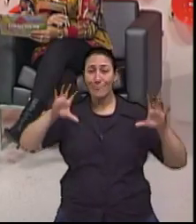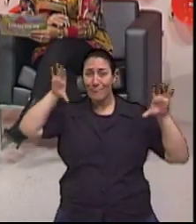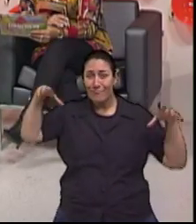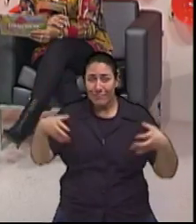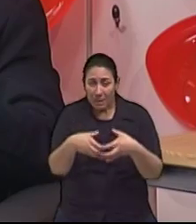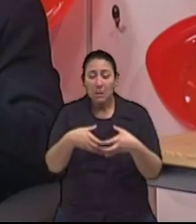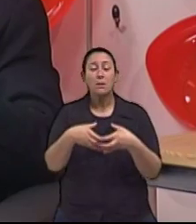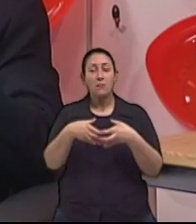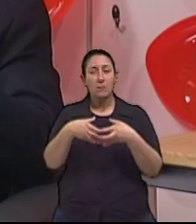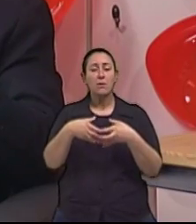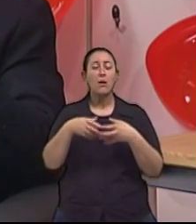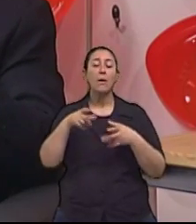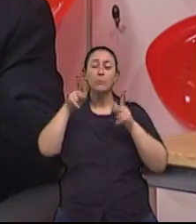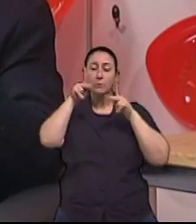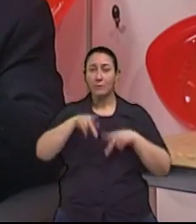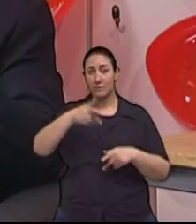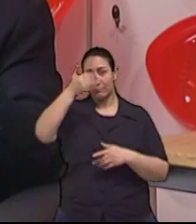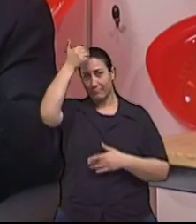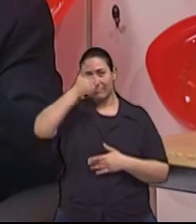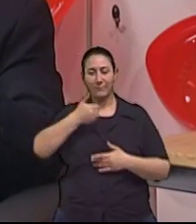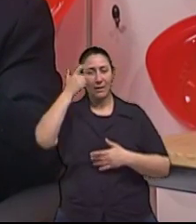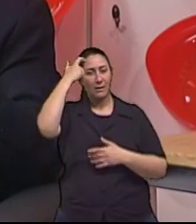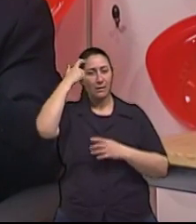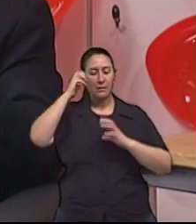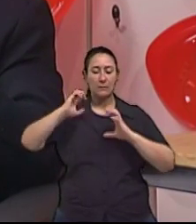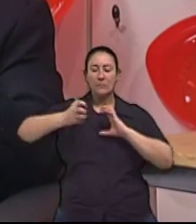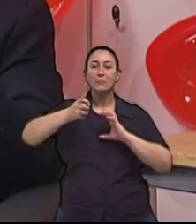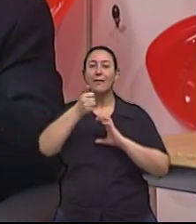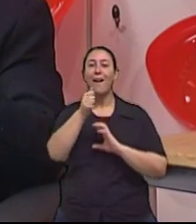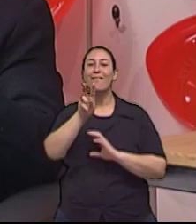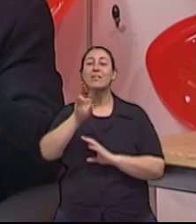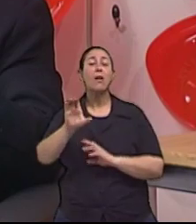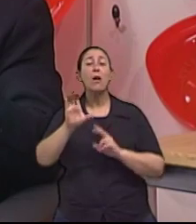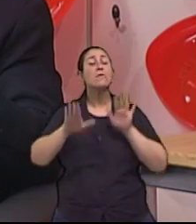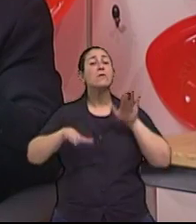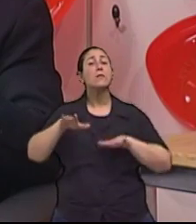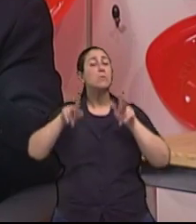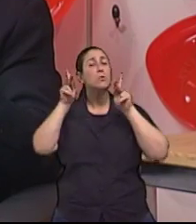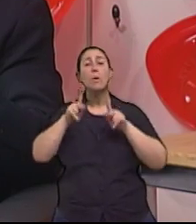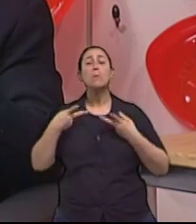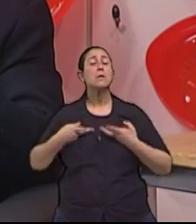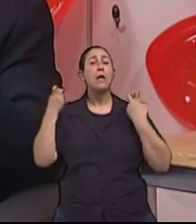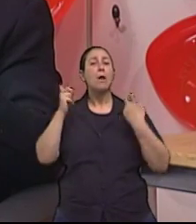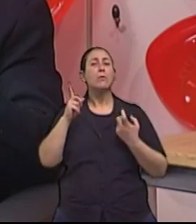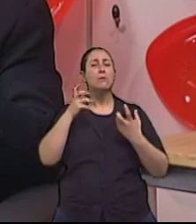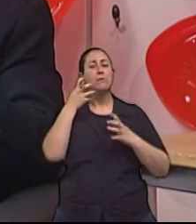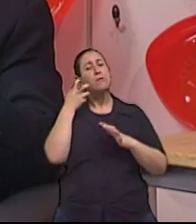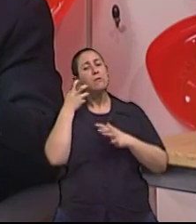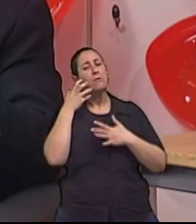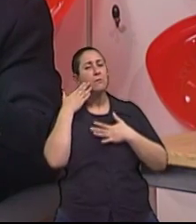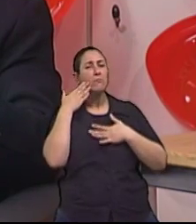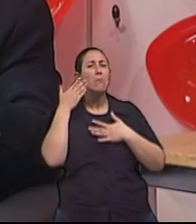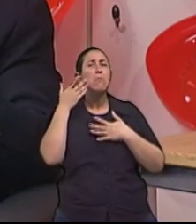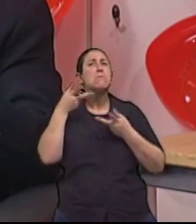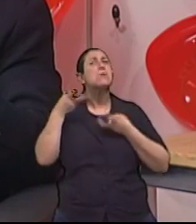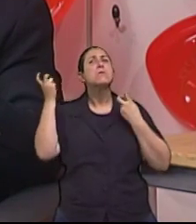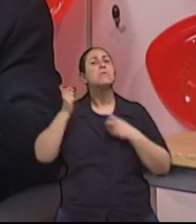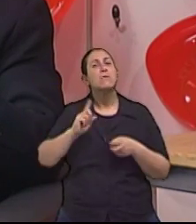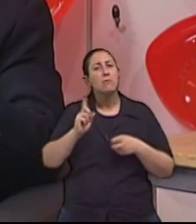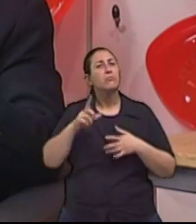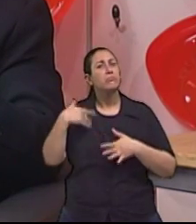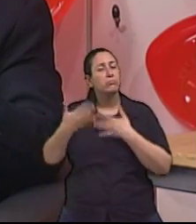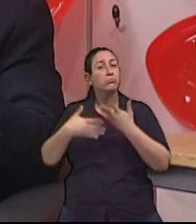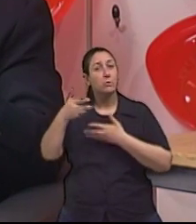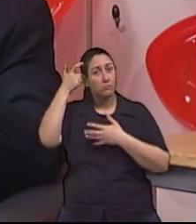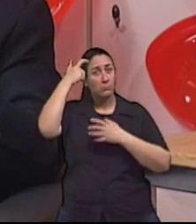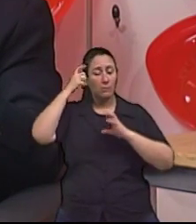tanto o AVC clínico, como AVC subclínicos, ou seja, que a pessoa nem se dá conta que ela está tendo, isso vai causando lesões progressivas no